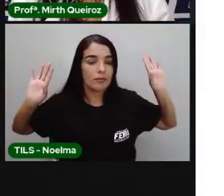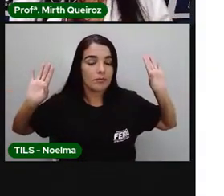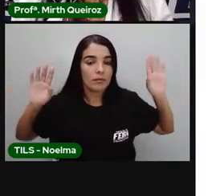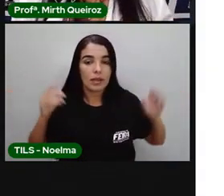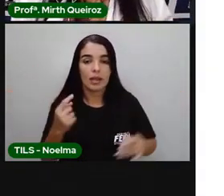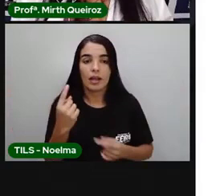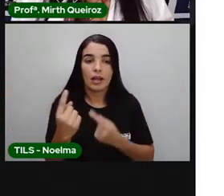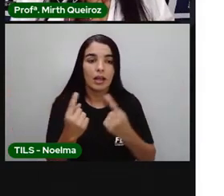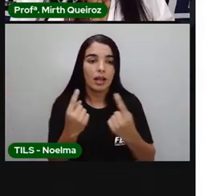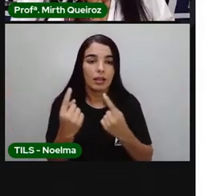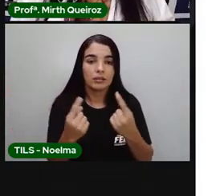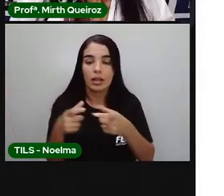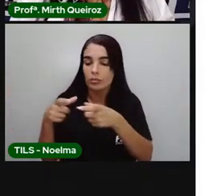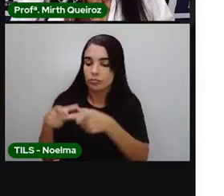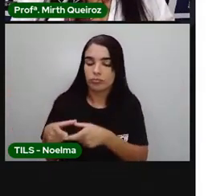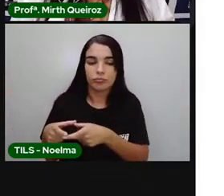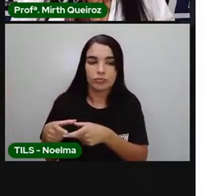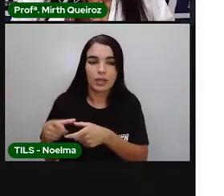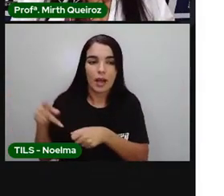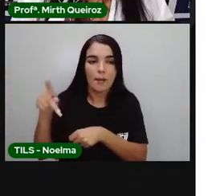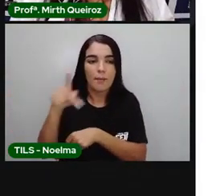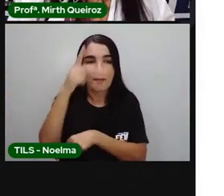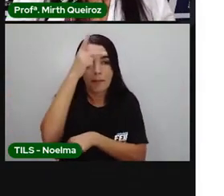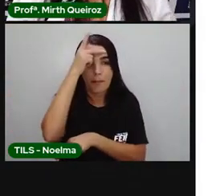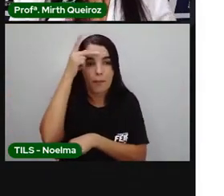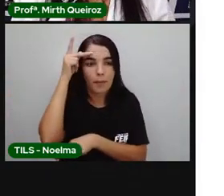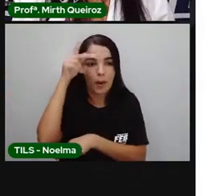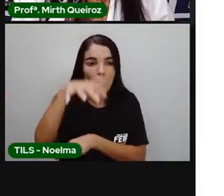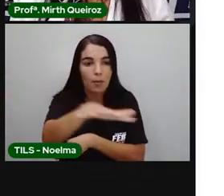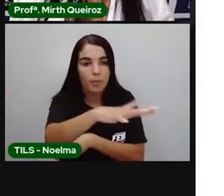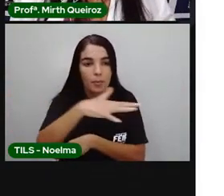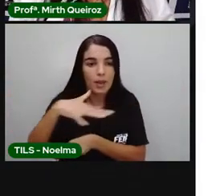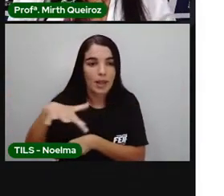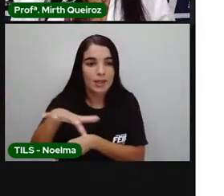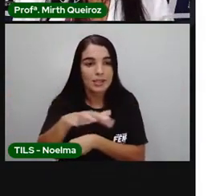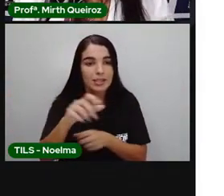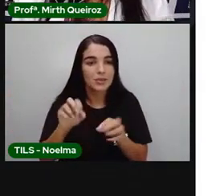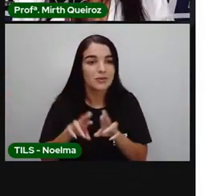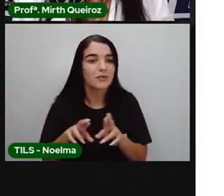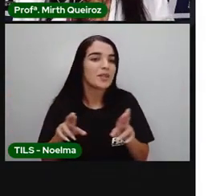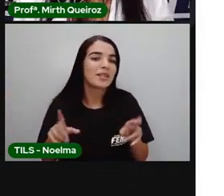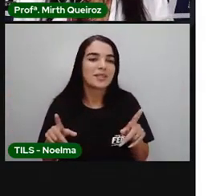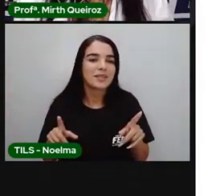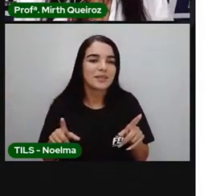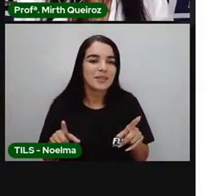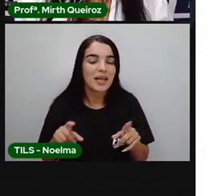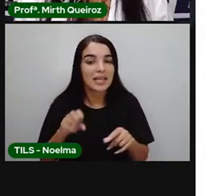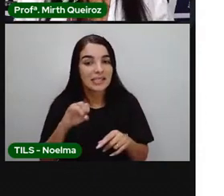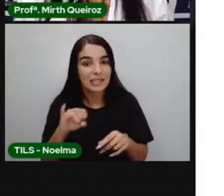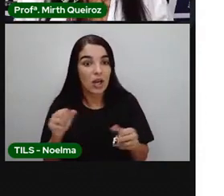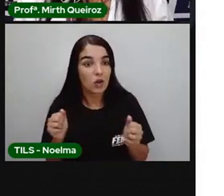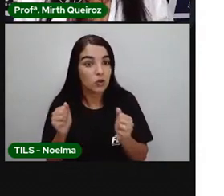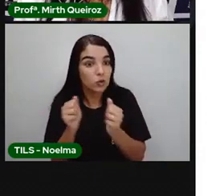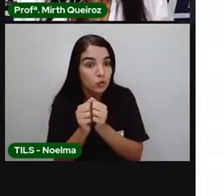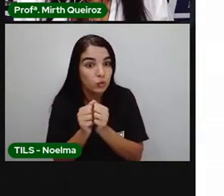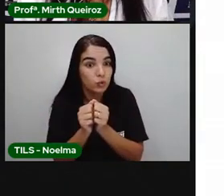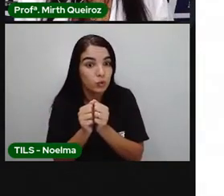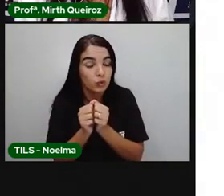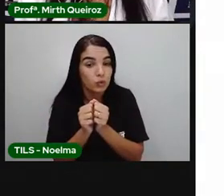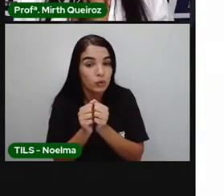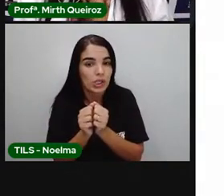os coelhos, cada um faz parte de uma população diferente. Quando eles se reúnem, quando eles estão juntos, aí vai formar uma